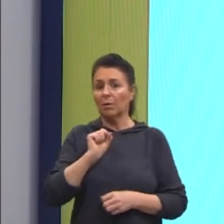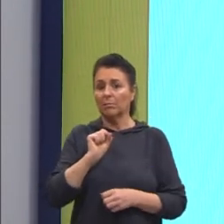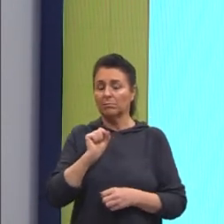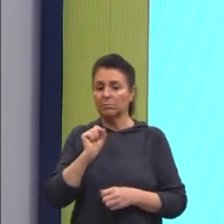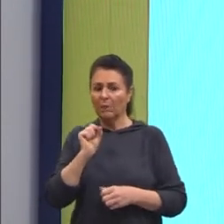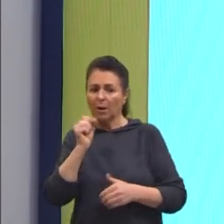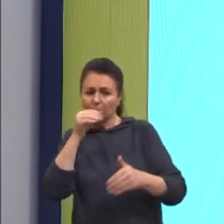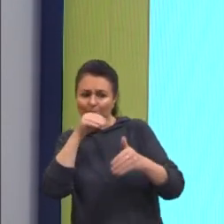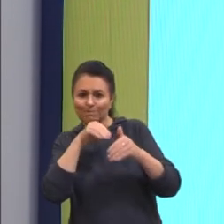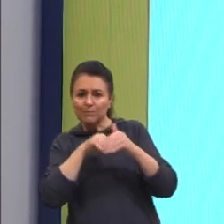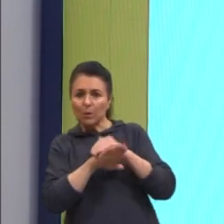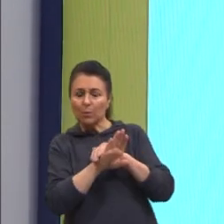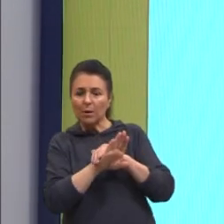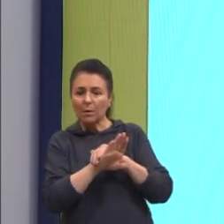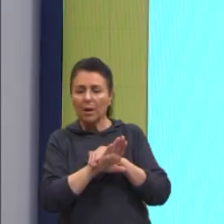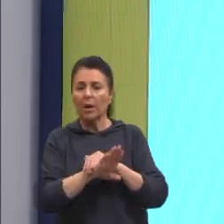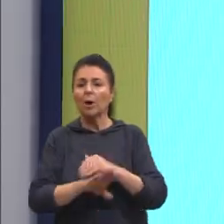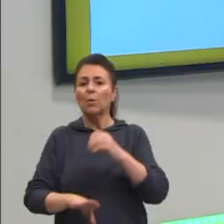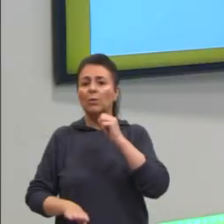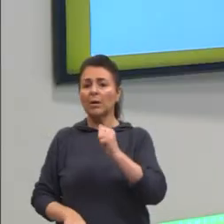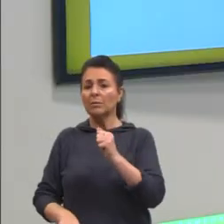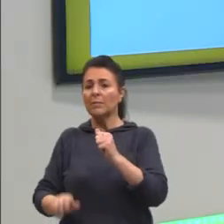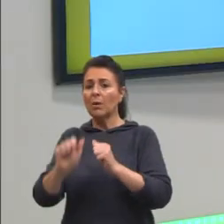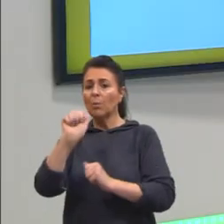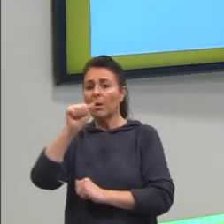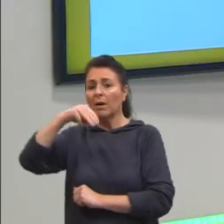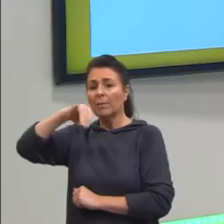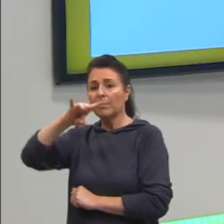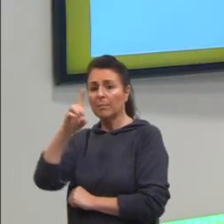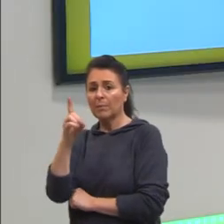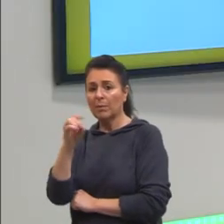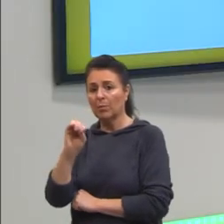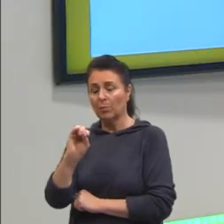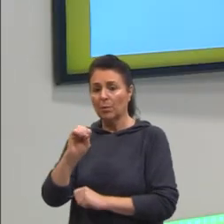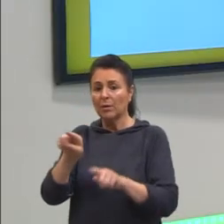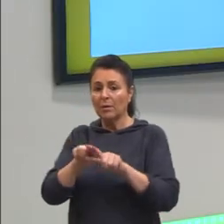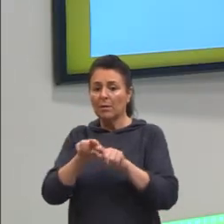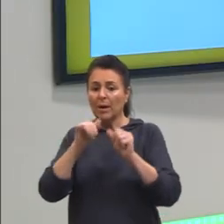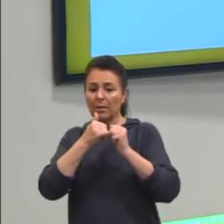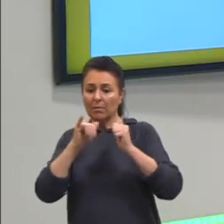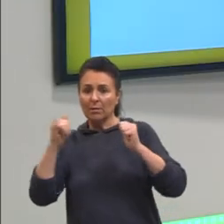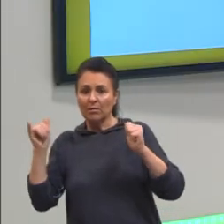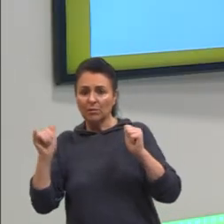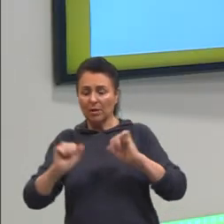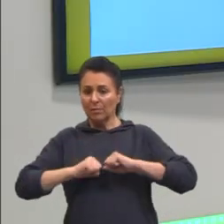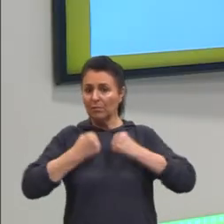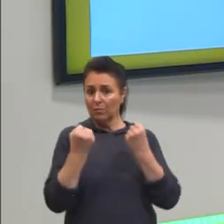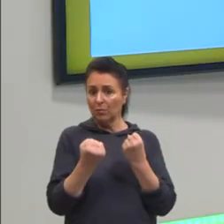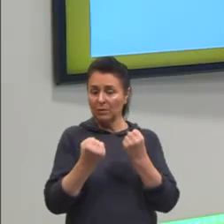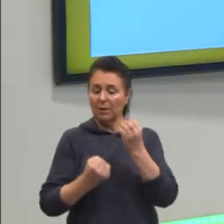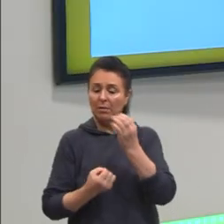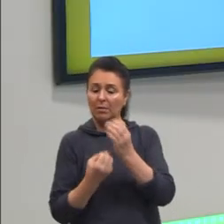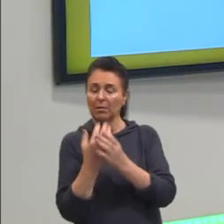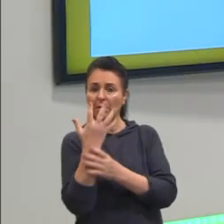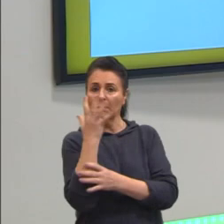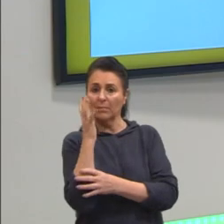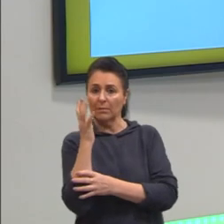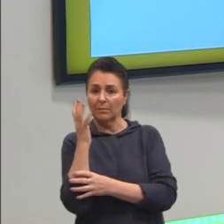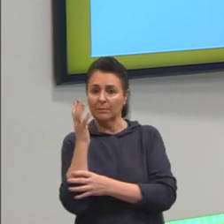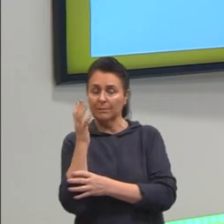Reserva energética de amido, tá? Que é a fonte ali de energia da planta. Foram todos?